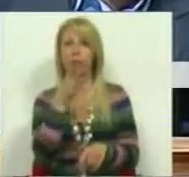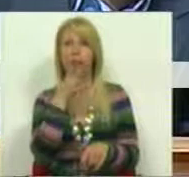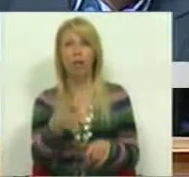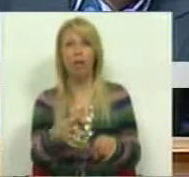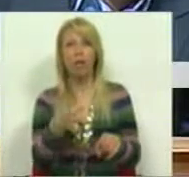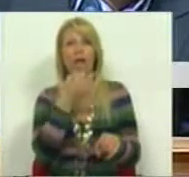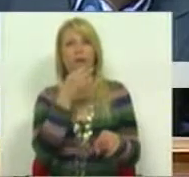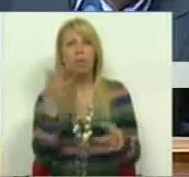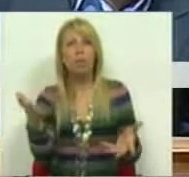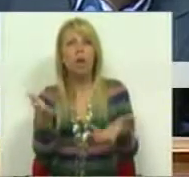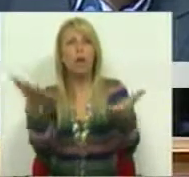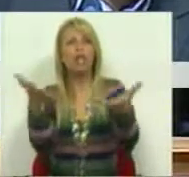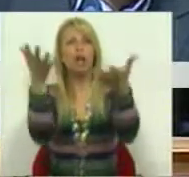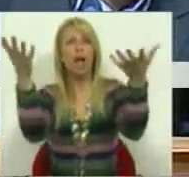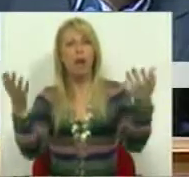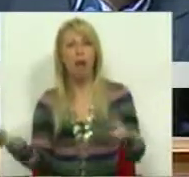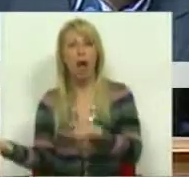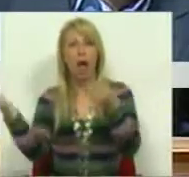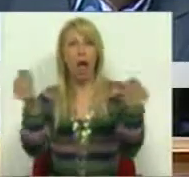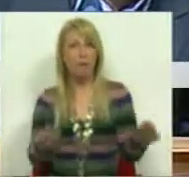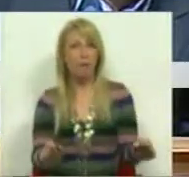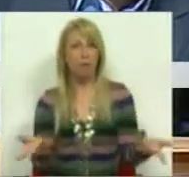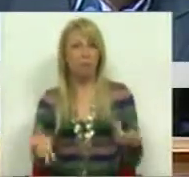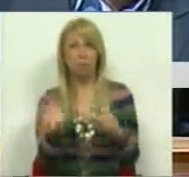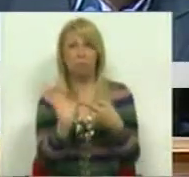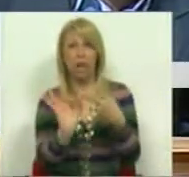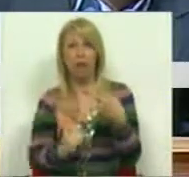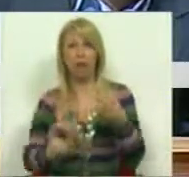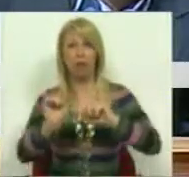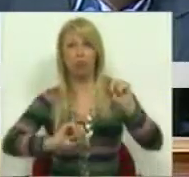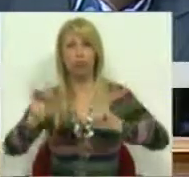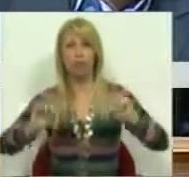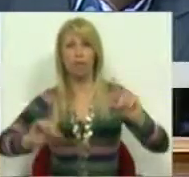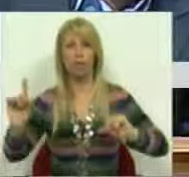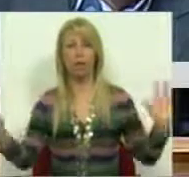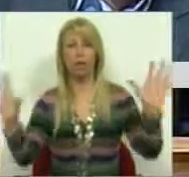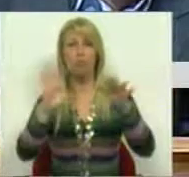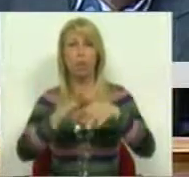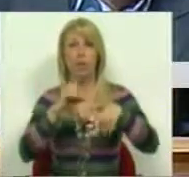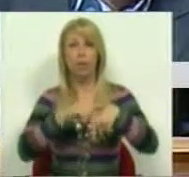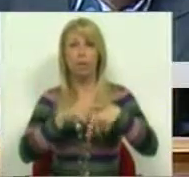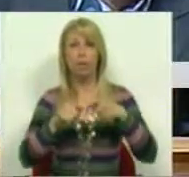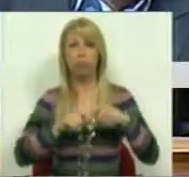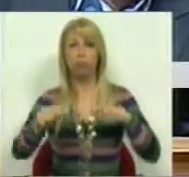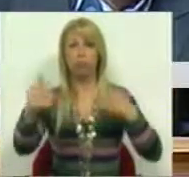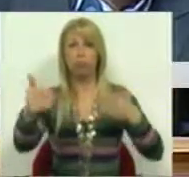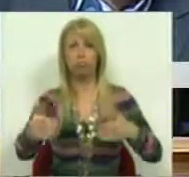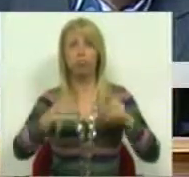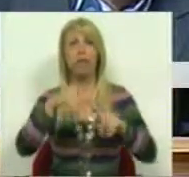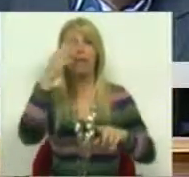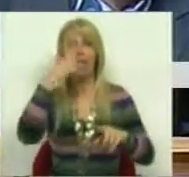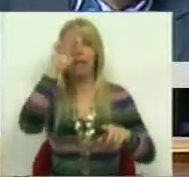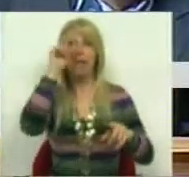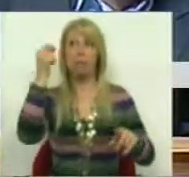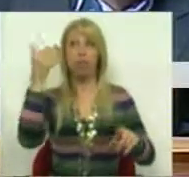ligeiro na apresentação dos elementos estatísticos sobre os períodos da gripe, o mais recente,